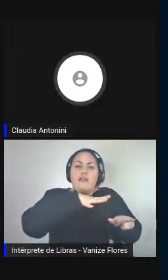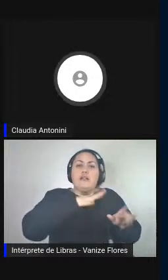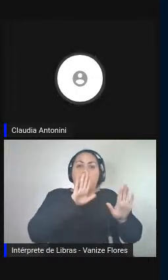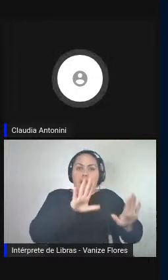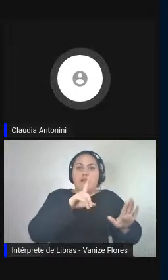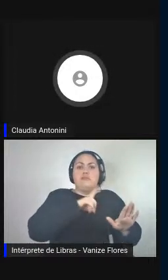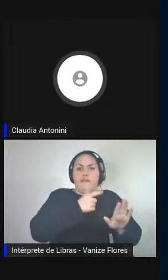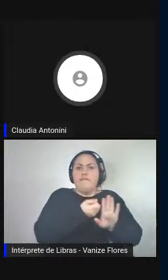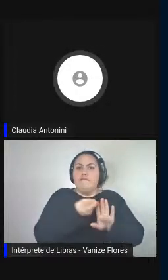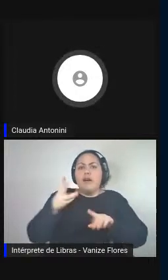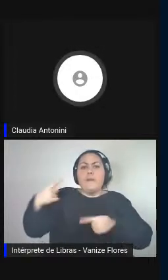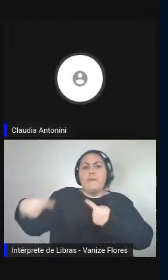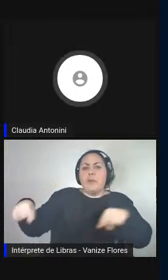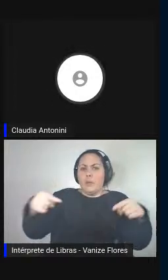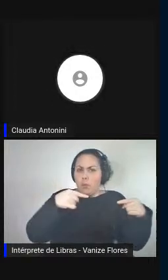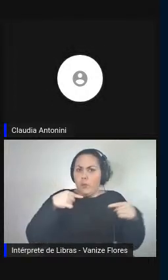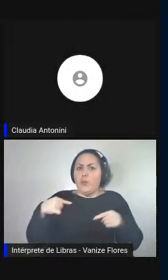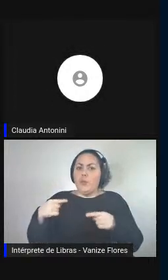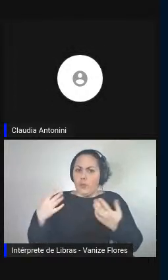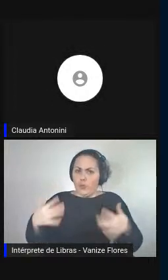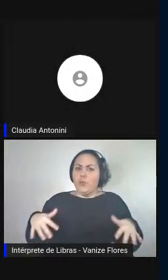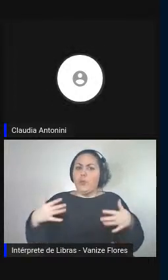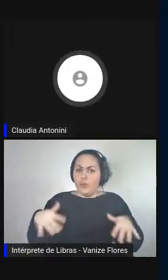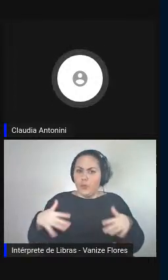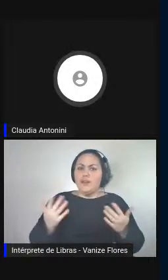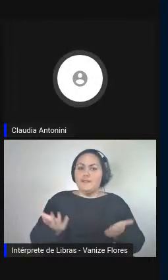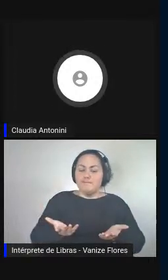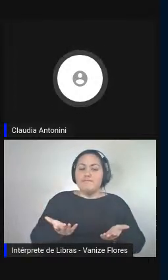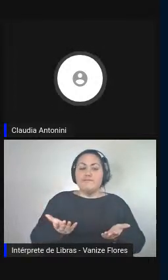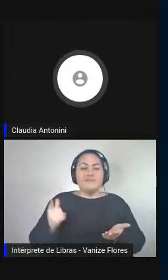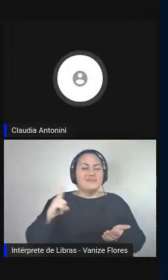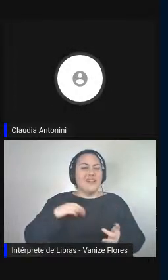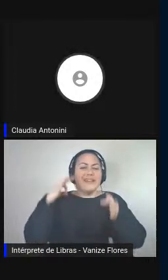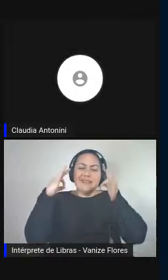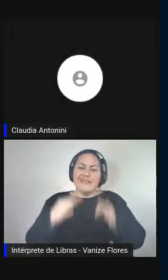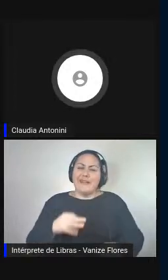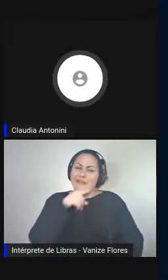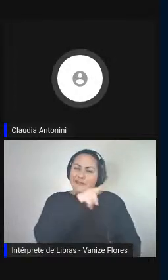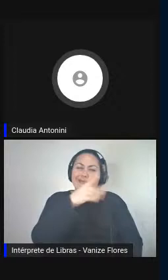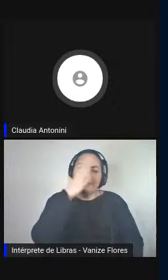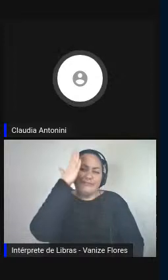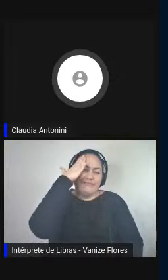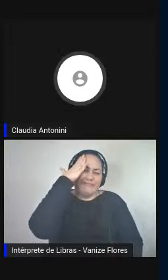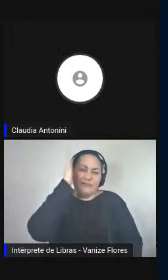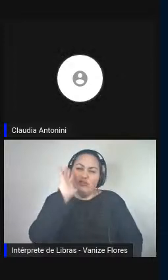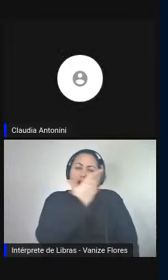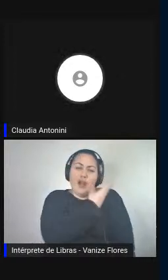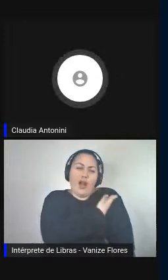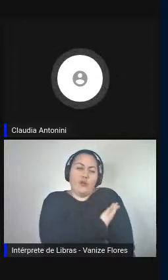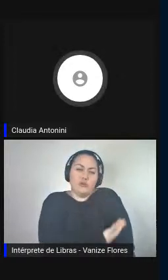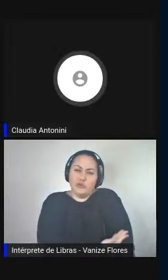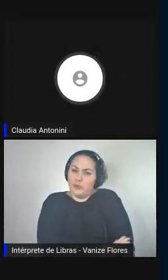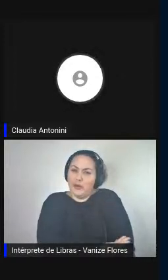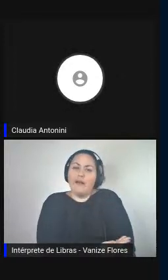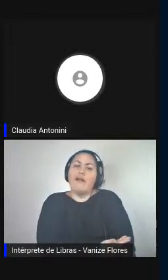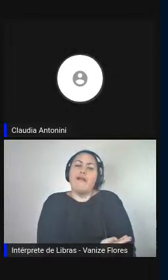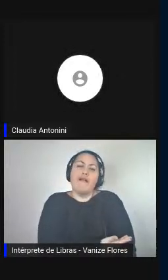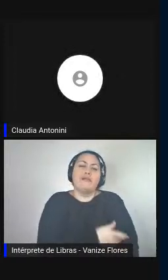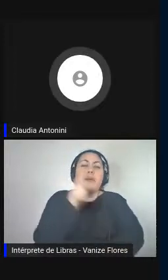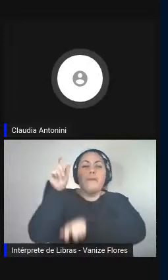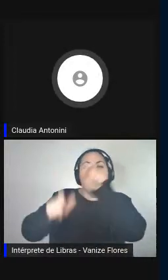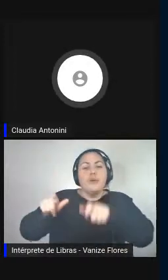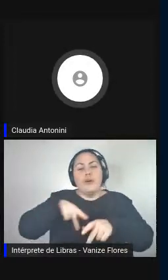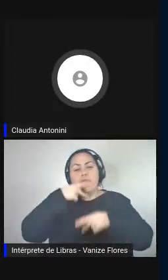polêmicas, certamente estarás acostumado a ouvir falar de polêmicas